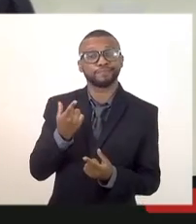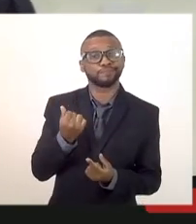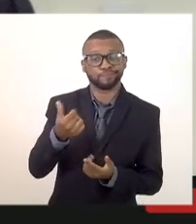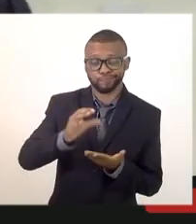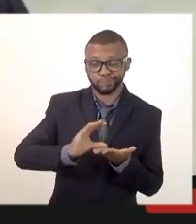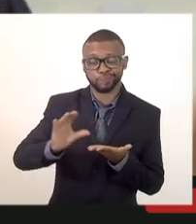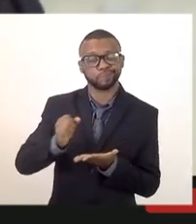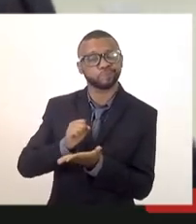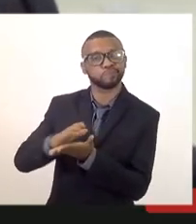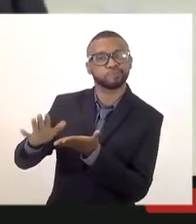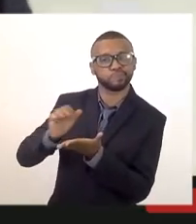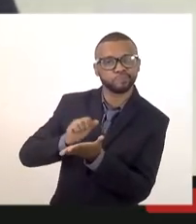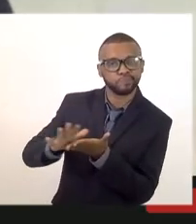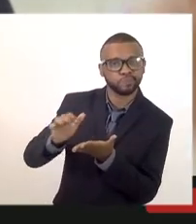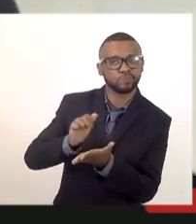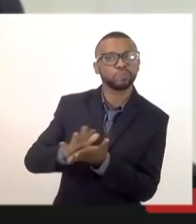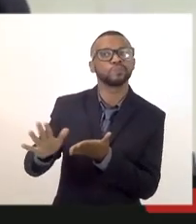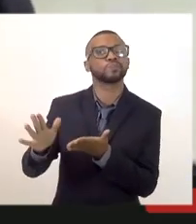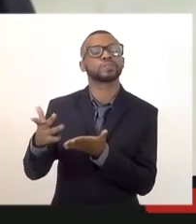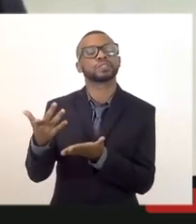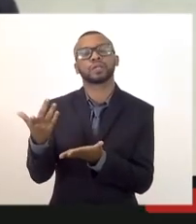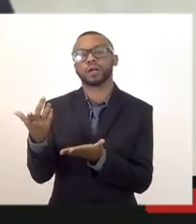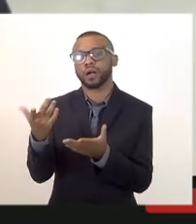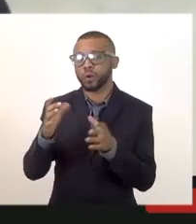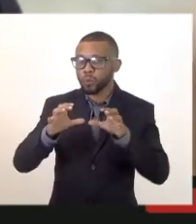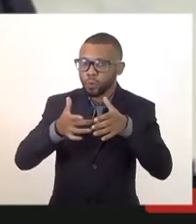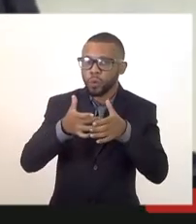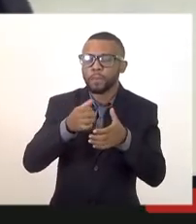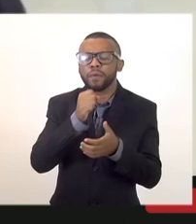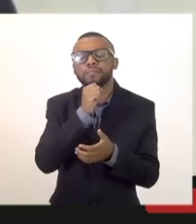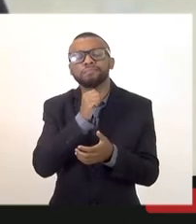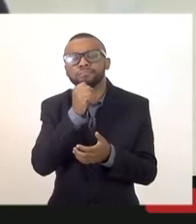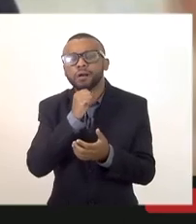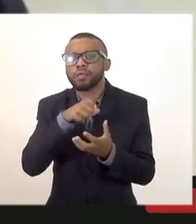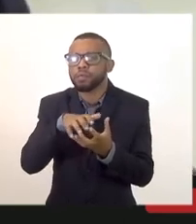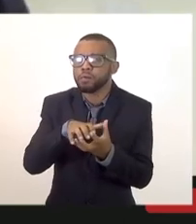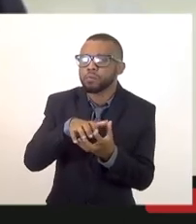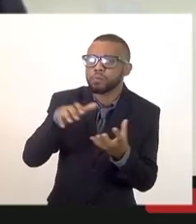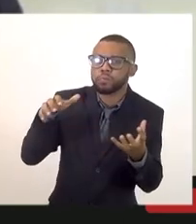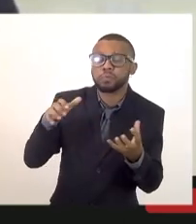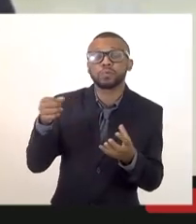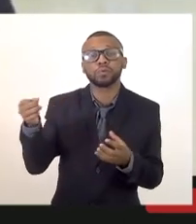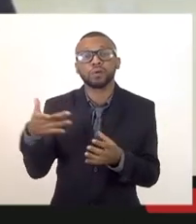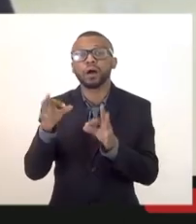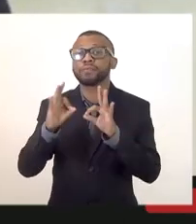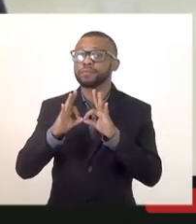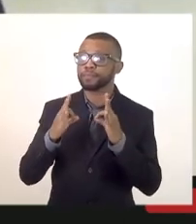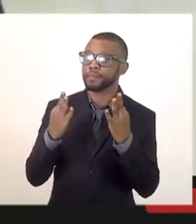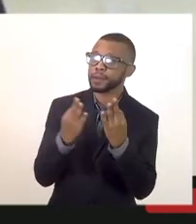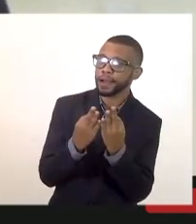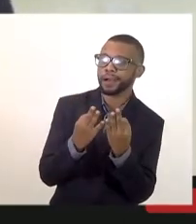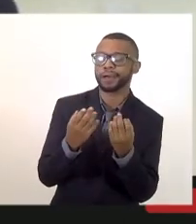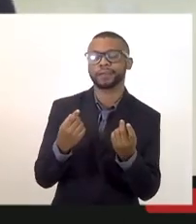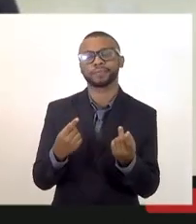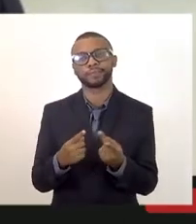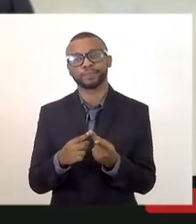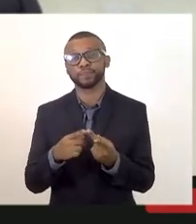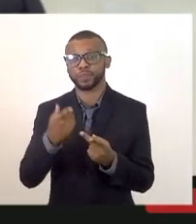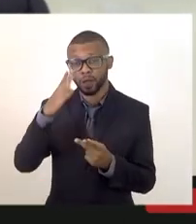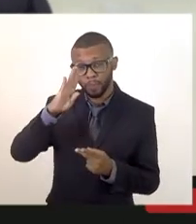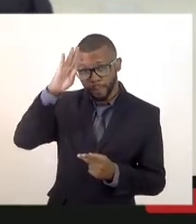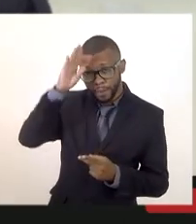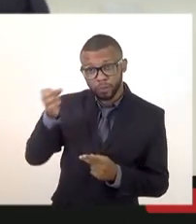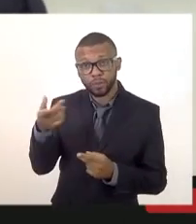com o envelhecimento da tropa com os novos familiares e de novos bombeiros que